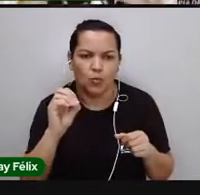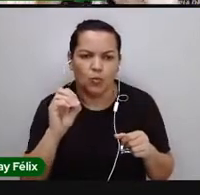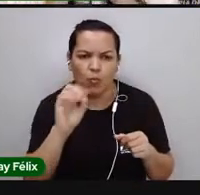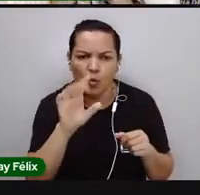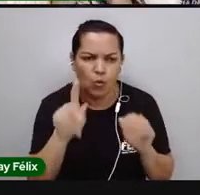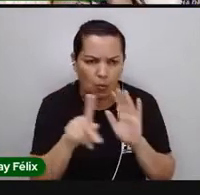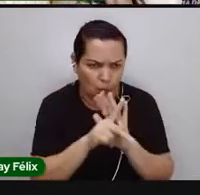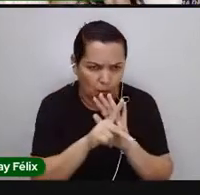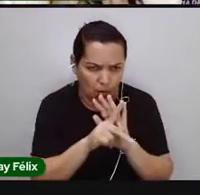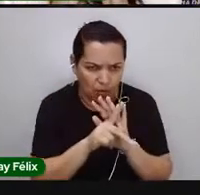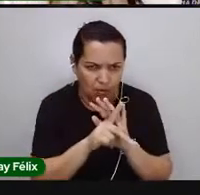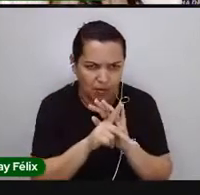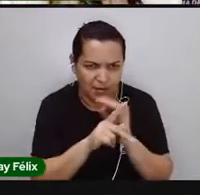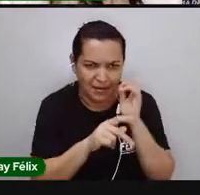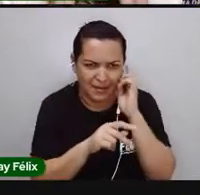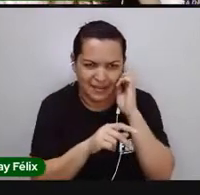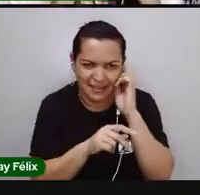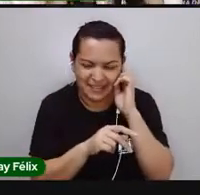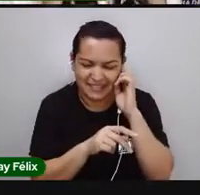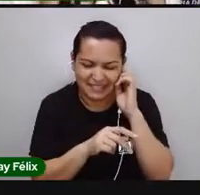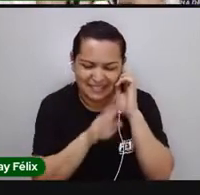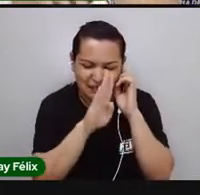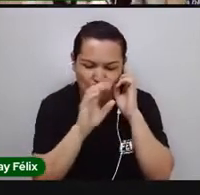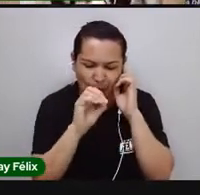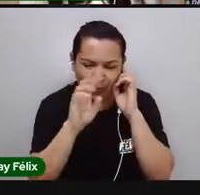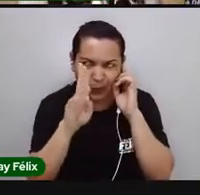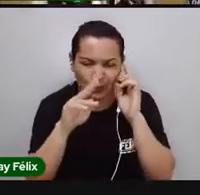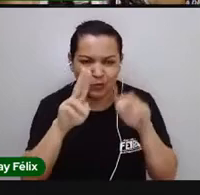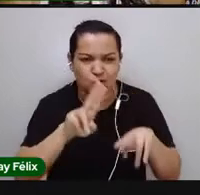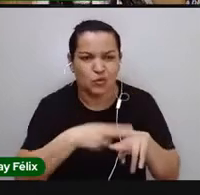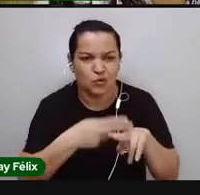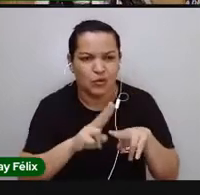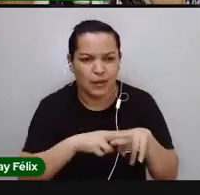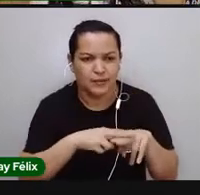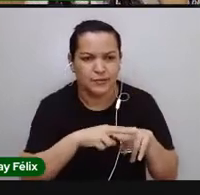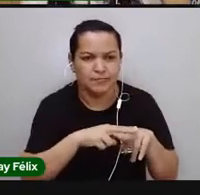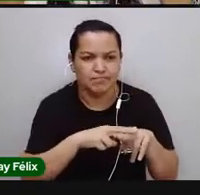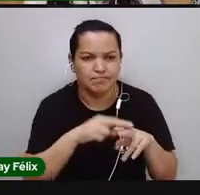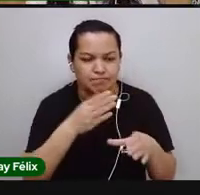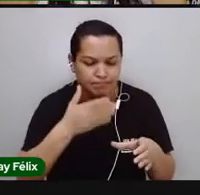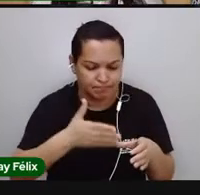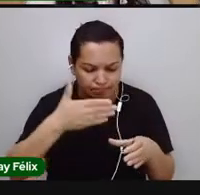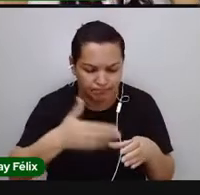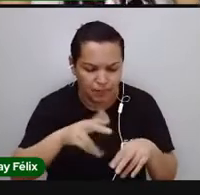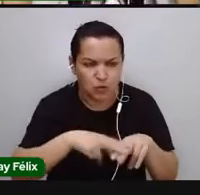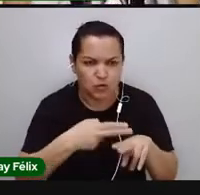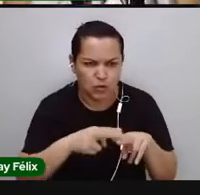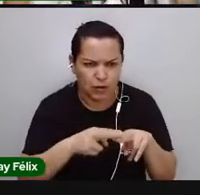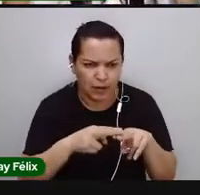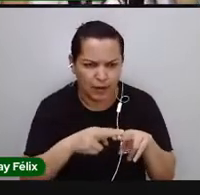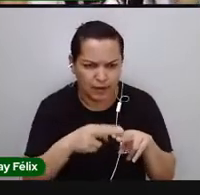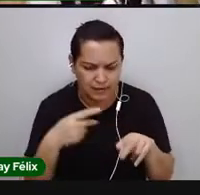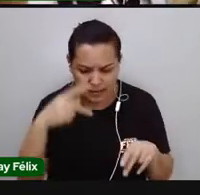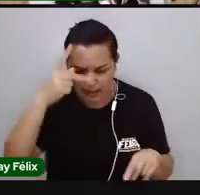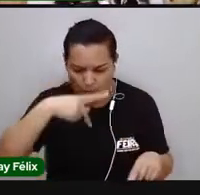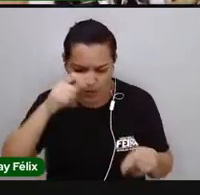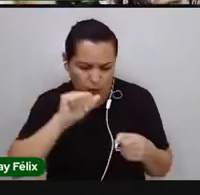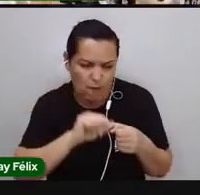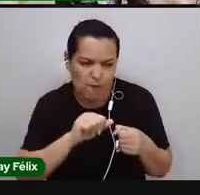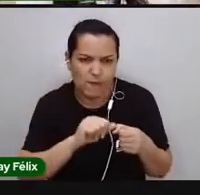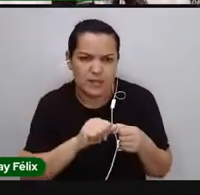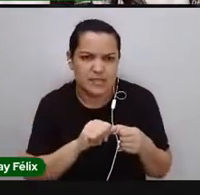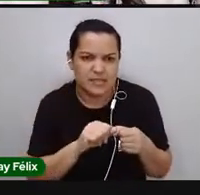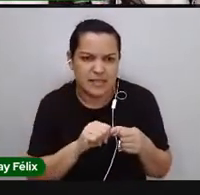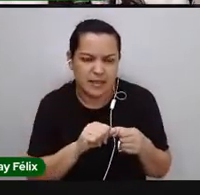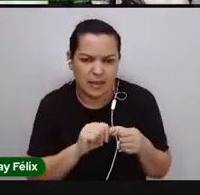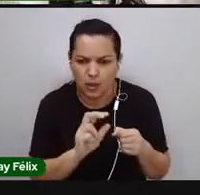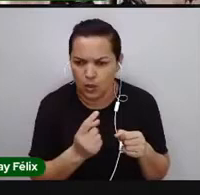Desculpa! Bolo de chocolate. Olha, pró. Esse bolo de chocolate que eu posso fazer, ele